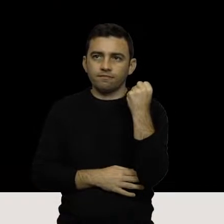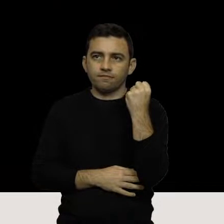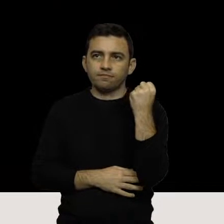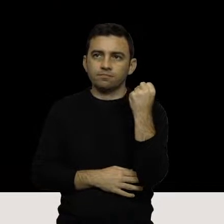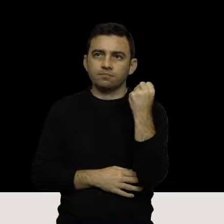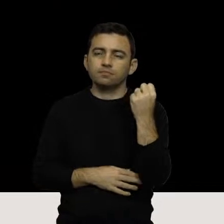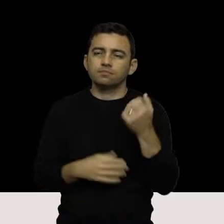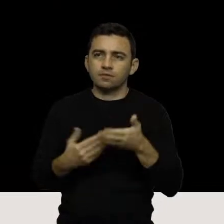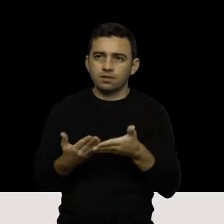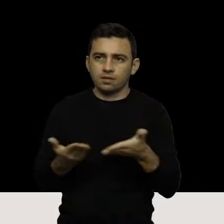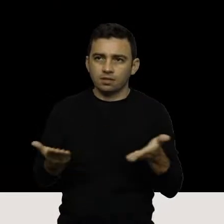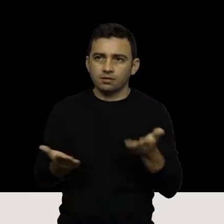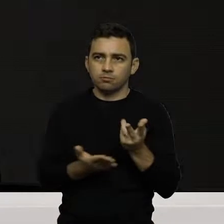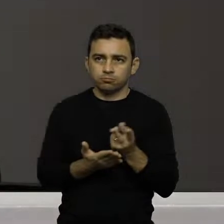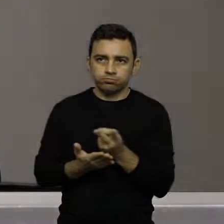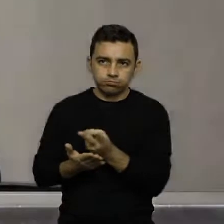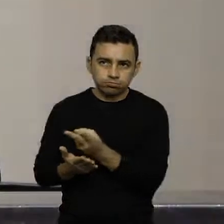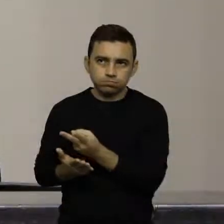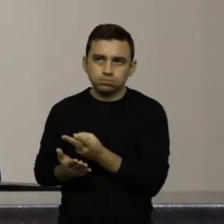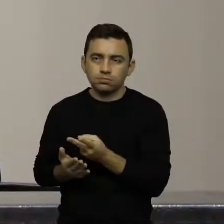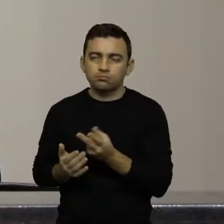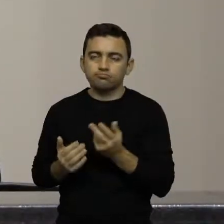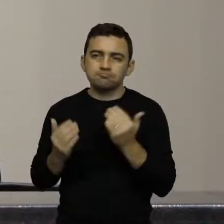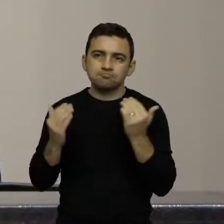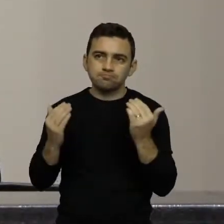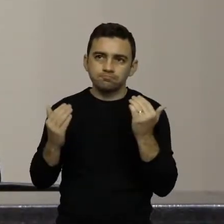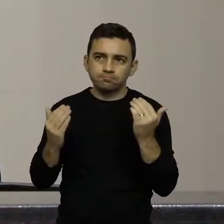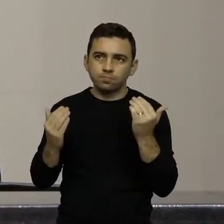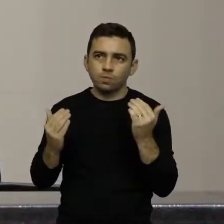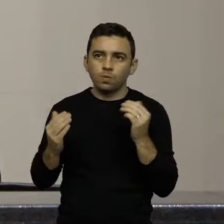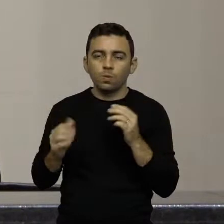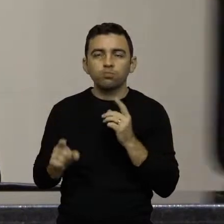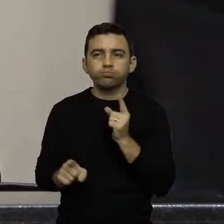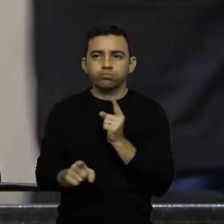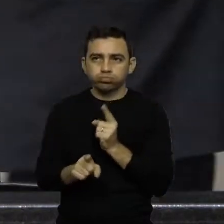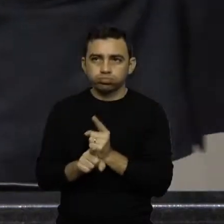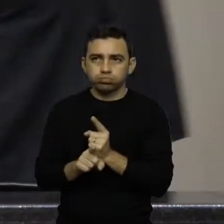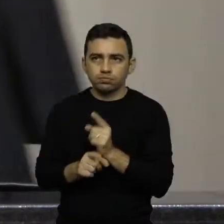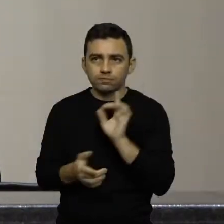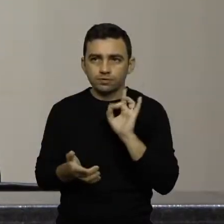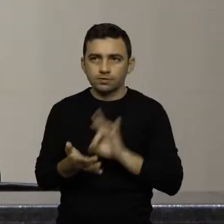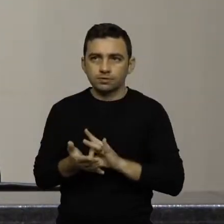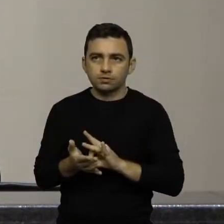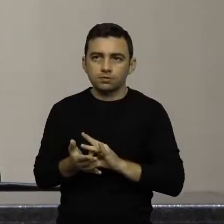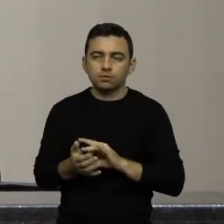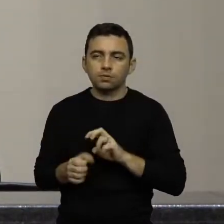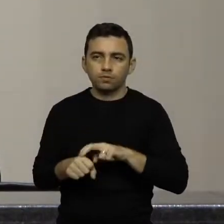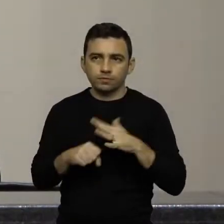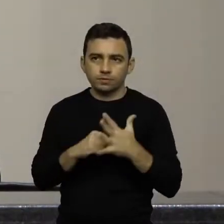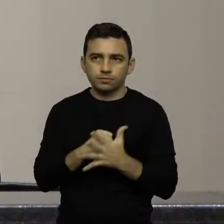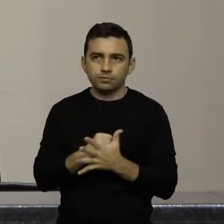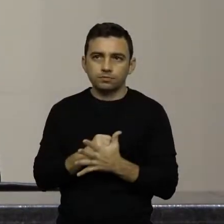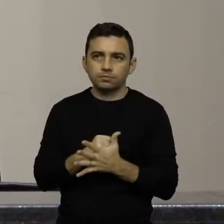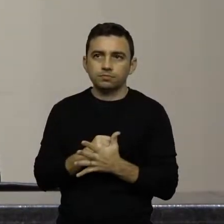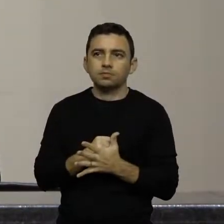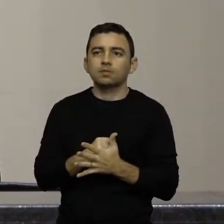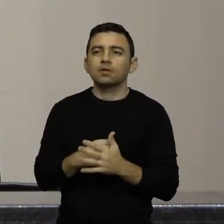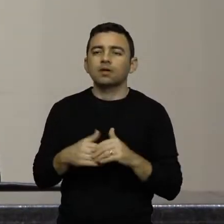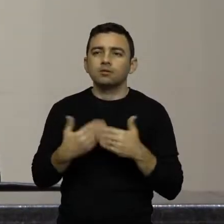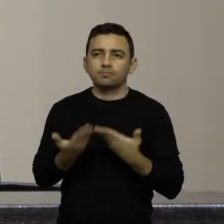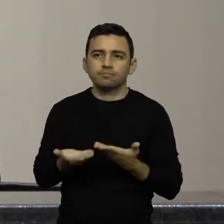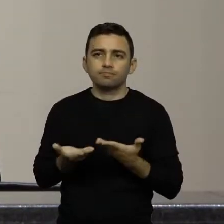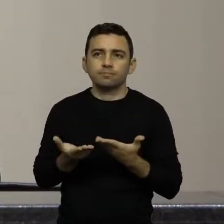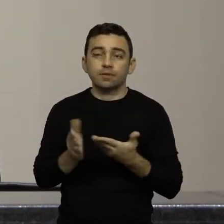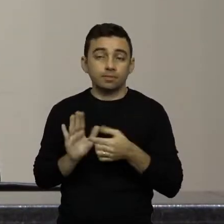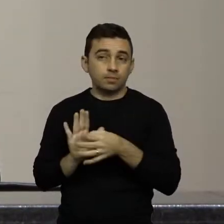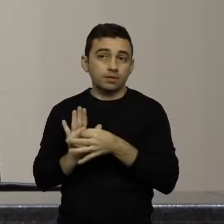pacientes com suspeita ou diagnóstico confirmado de COVID, parecer da Comissão de